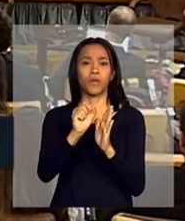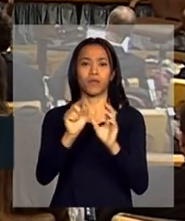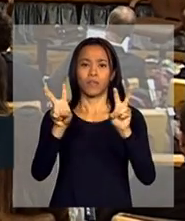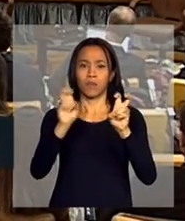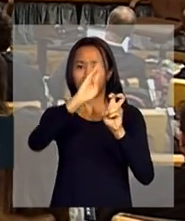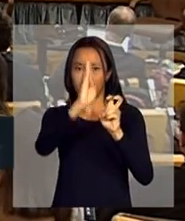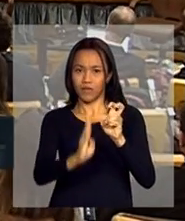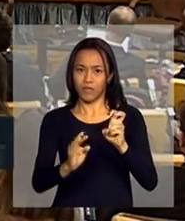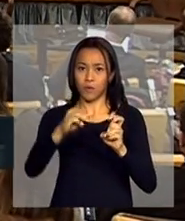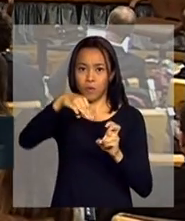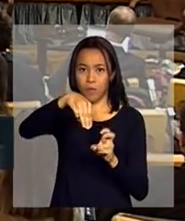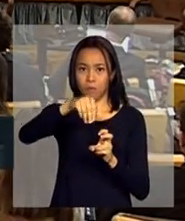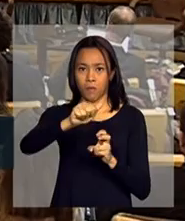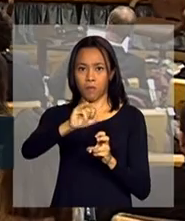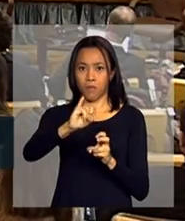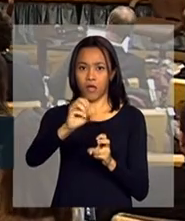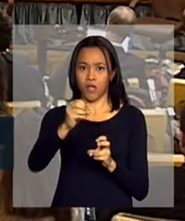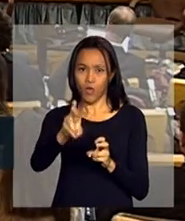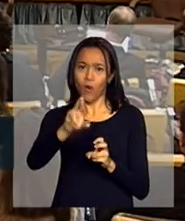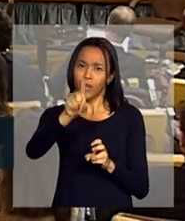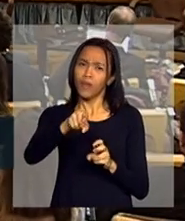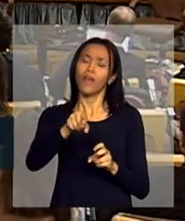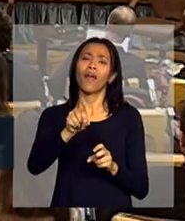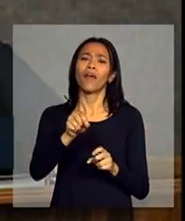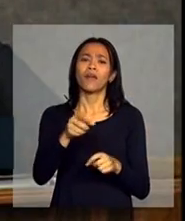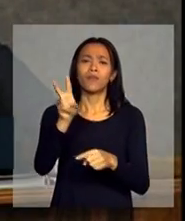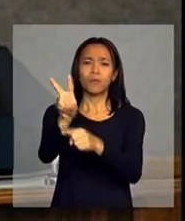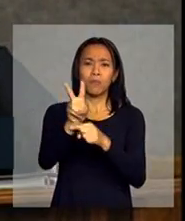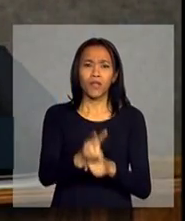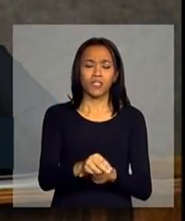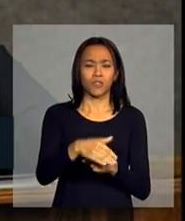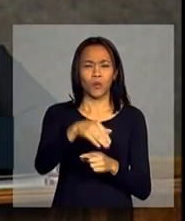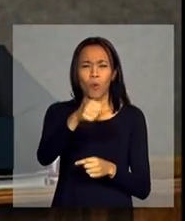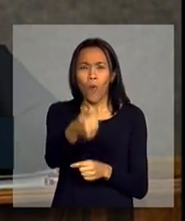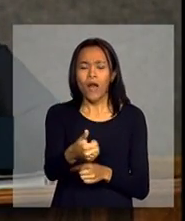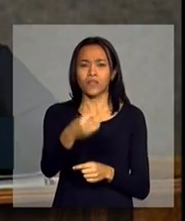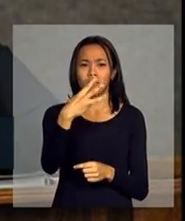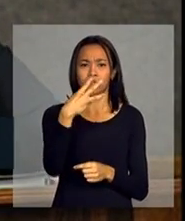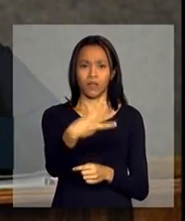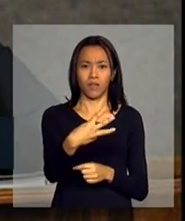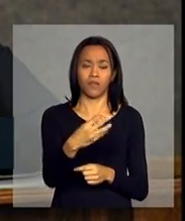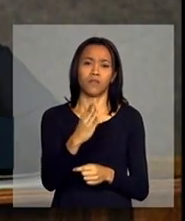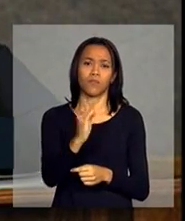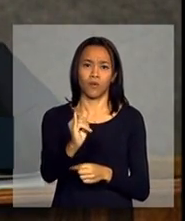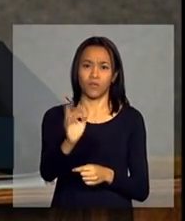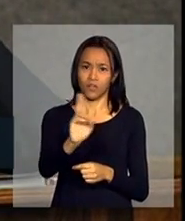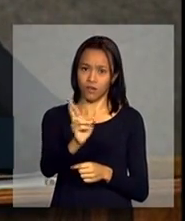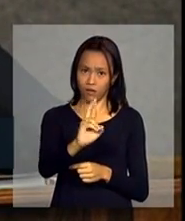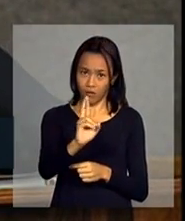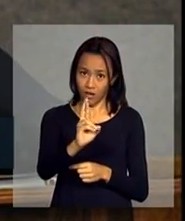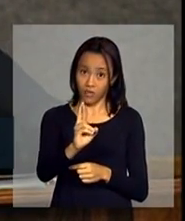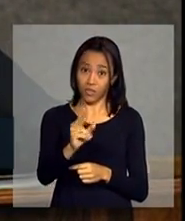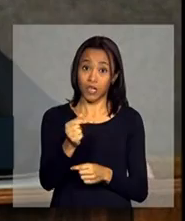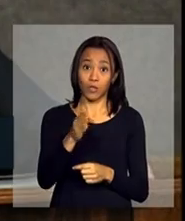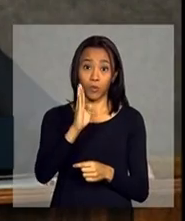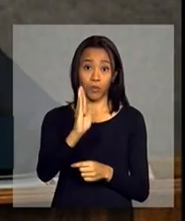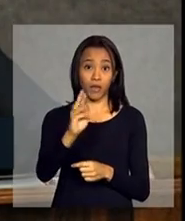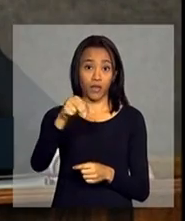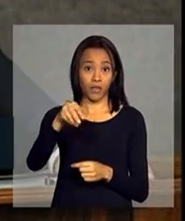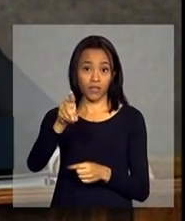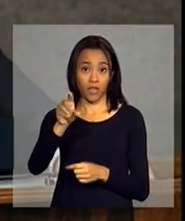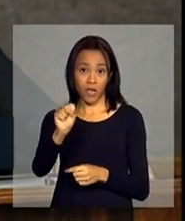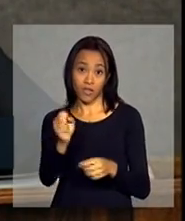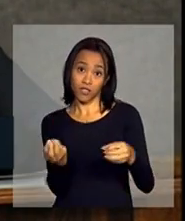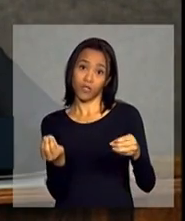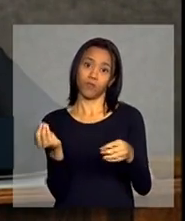extremamente elevado de quase R$ bilhões do BNDES para o sistema